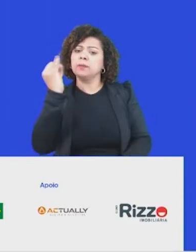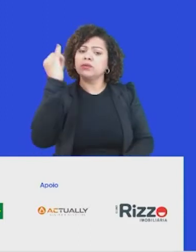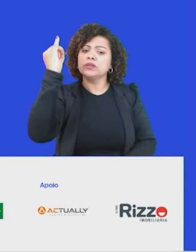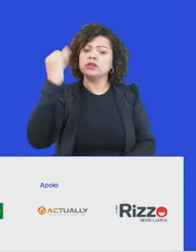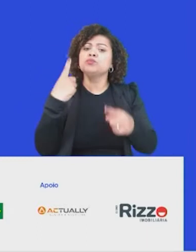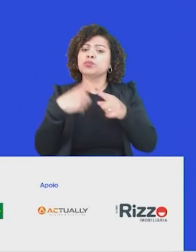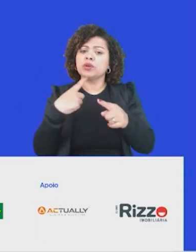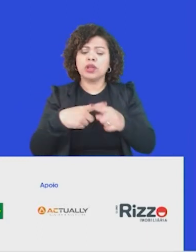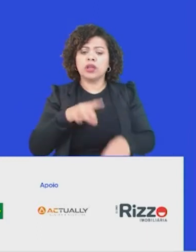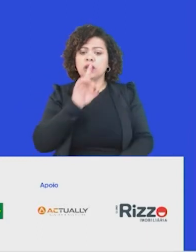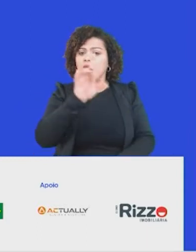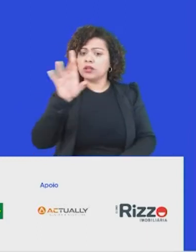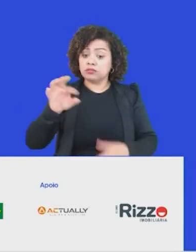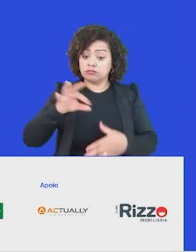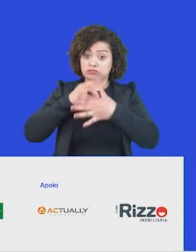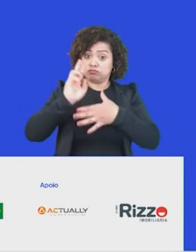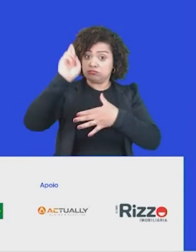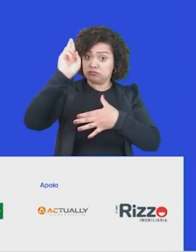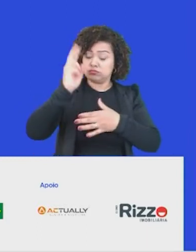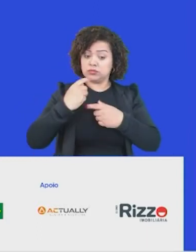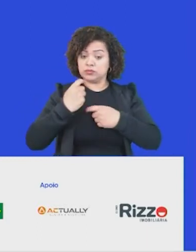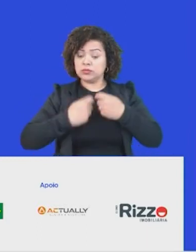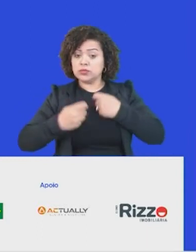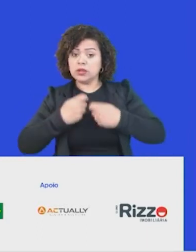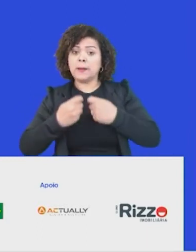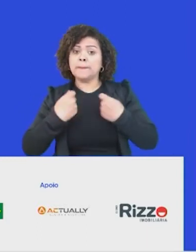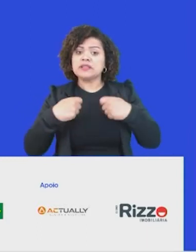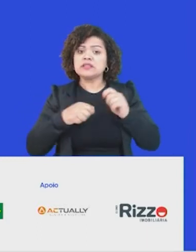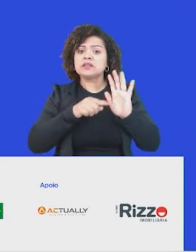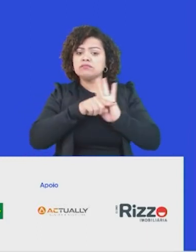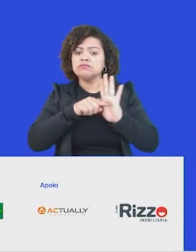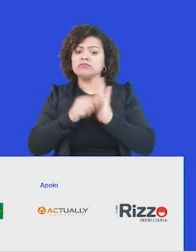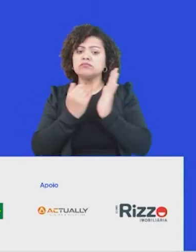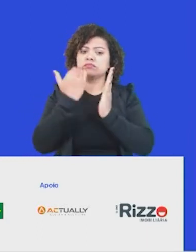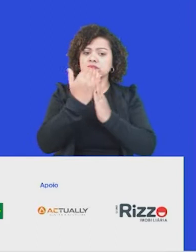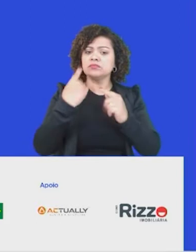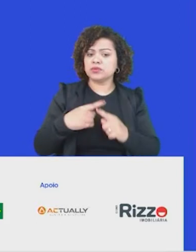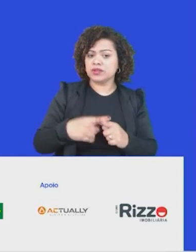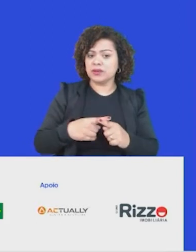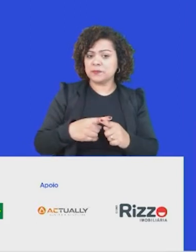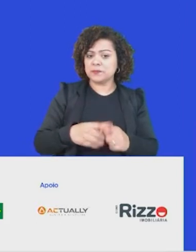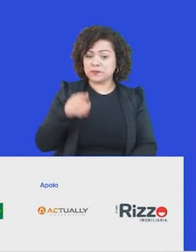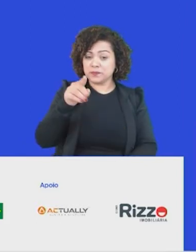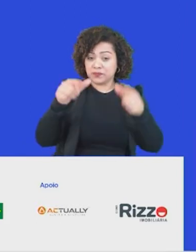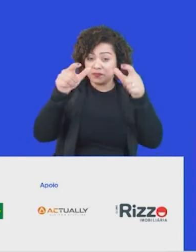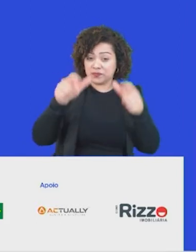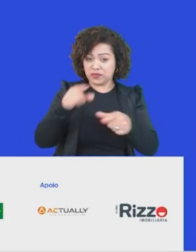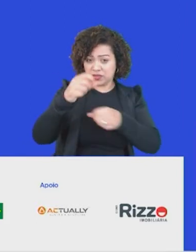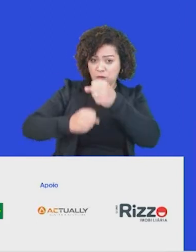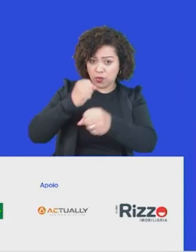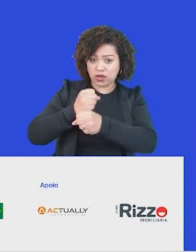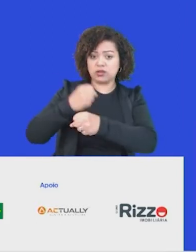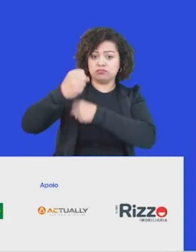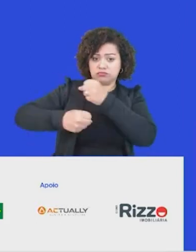parte da agenda da liderança dos negócios. Esse relatório de riscos globais é feito anualmente, pelo